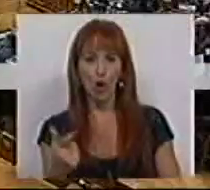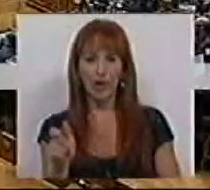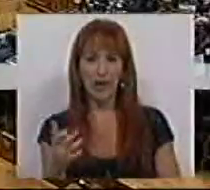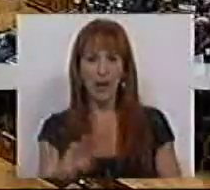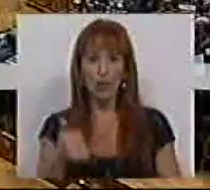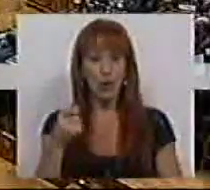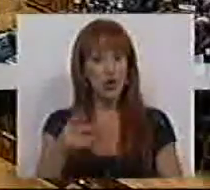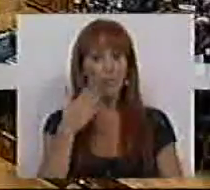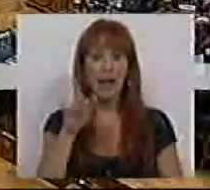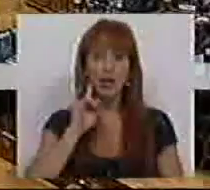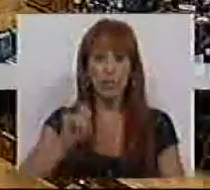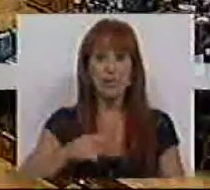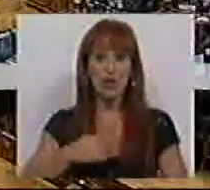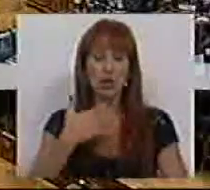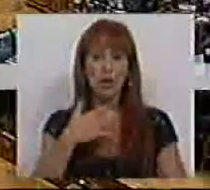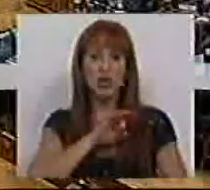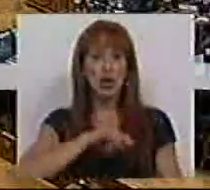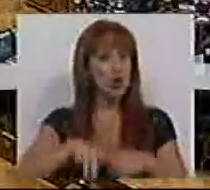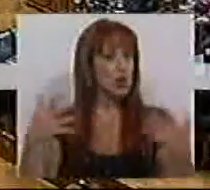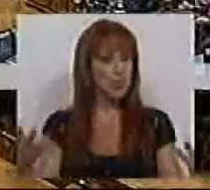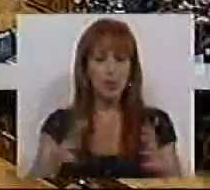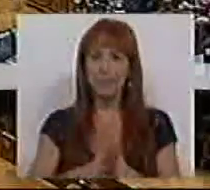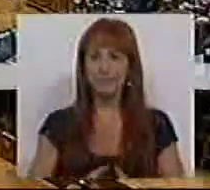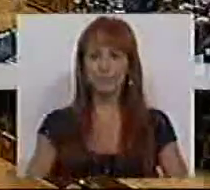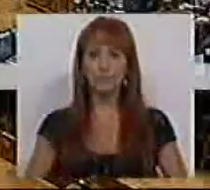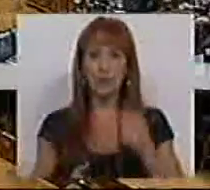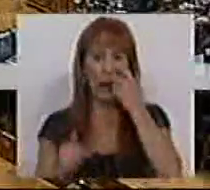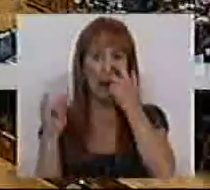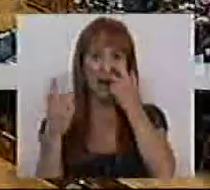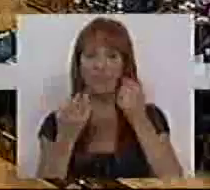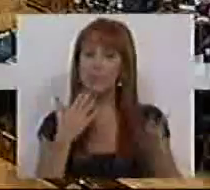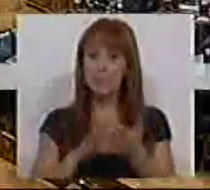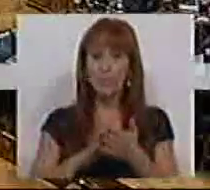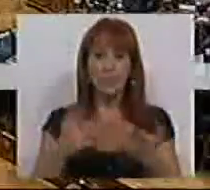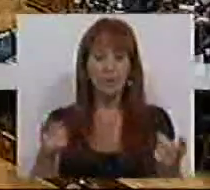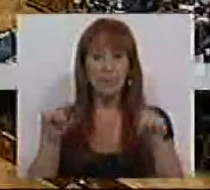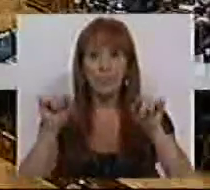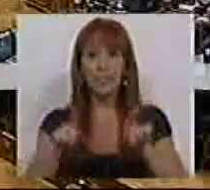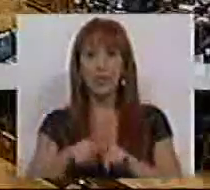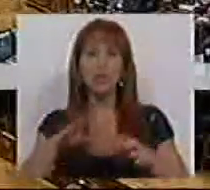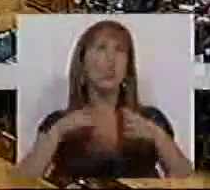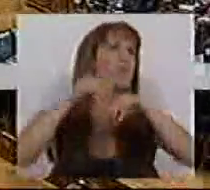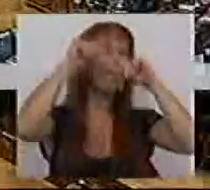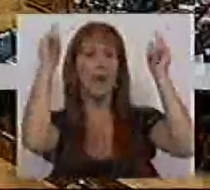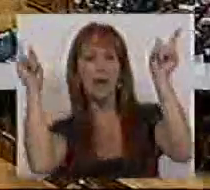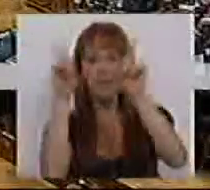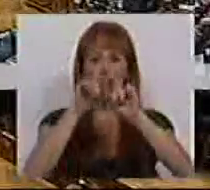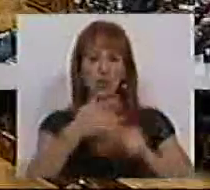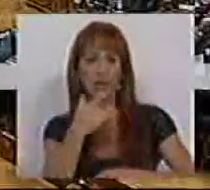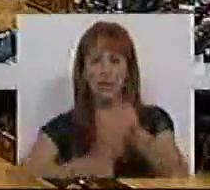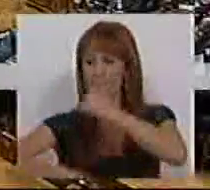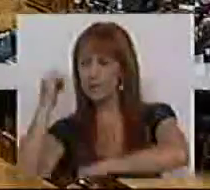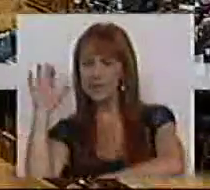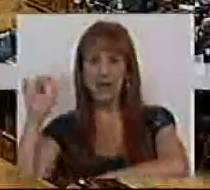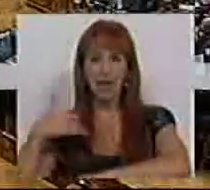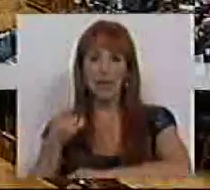Muito obrigada, Sr. Presidente, Sras. Deputados, Srs. Deputados. O IVA da Restauração é o fantasma do Natal passado, do